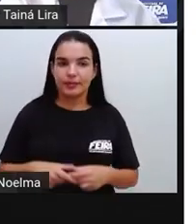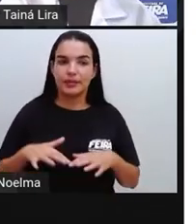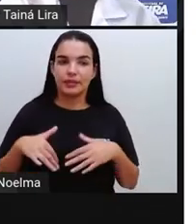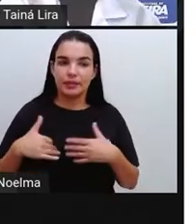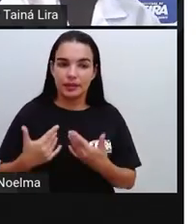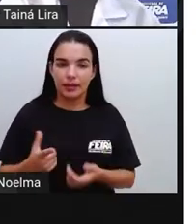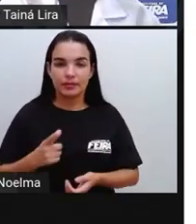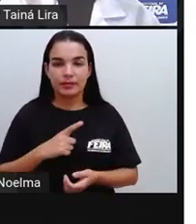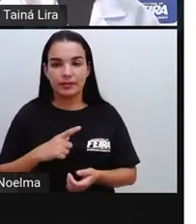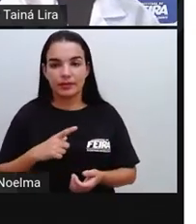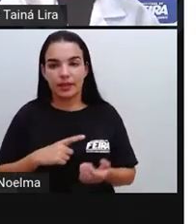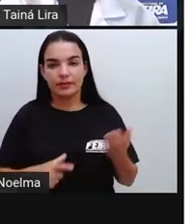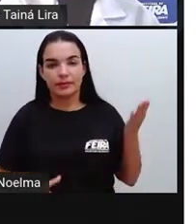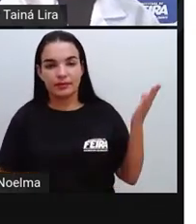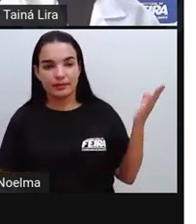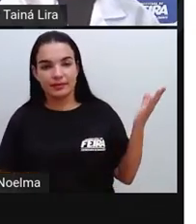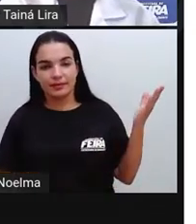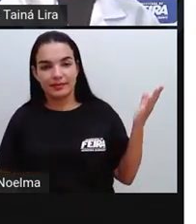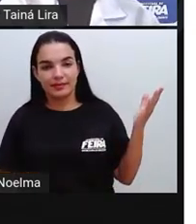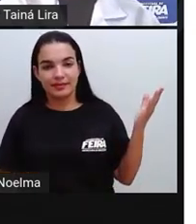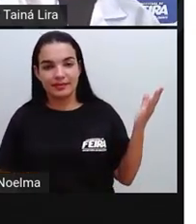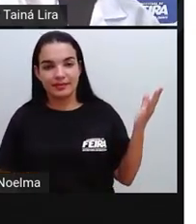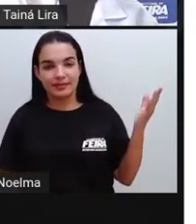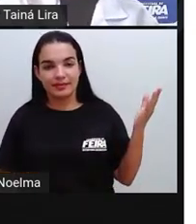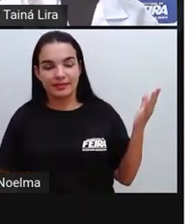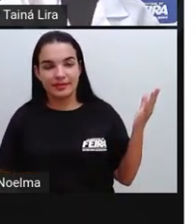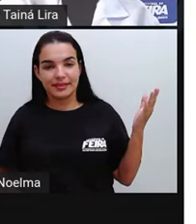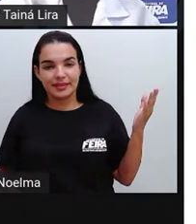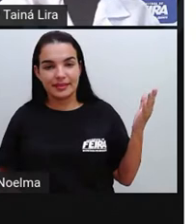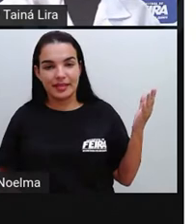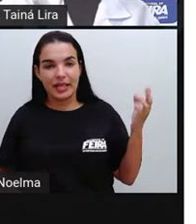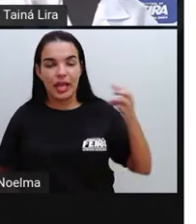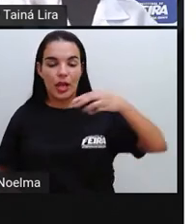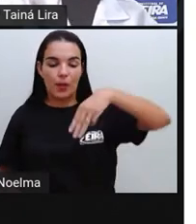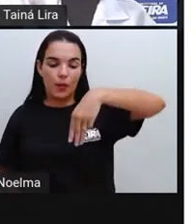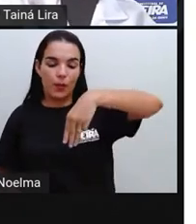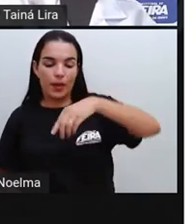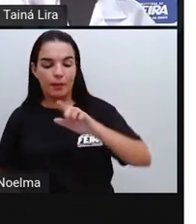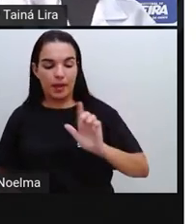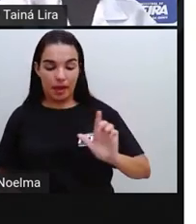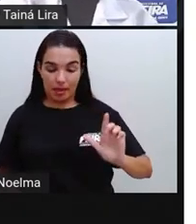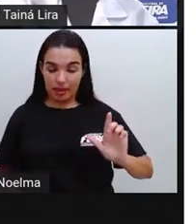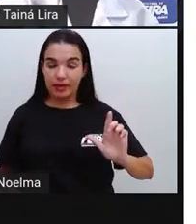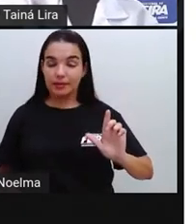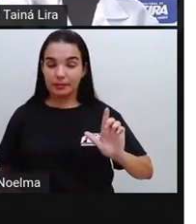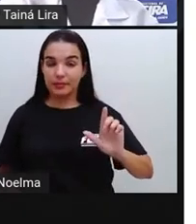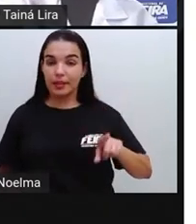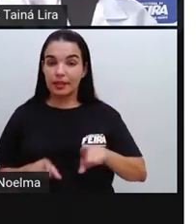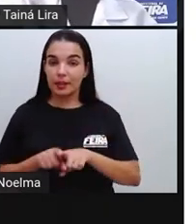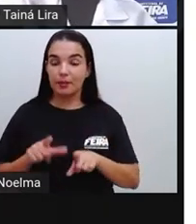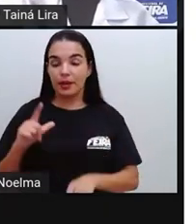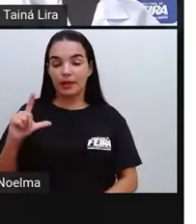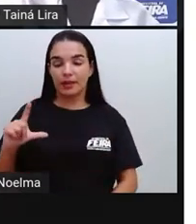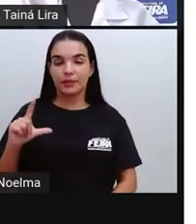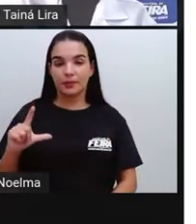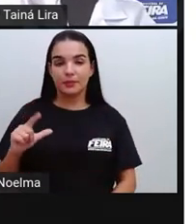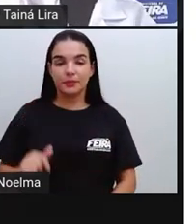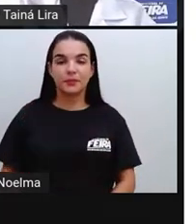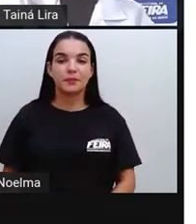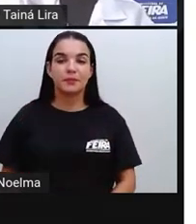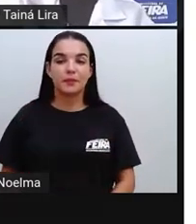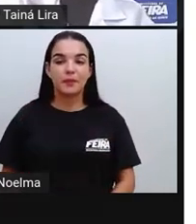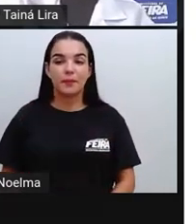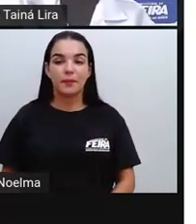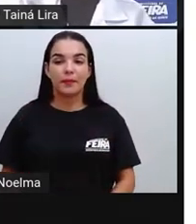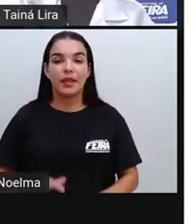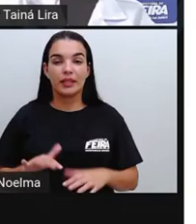aí nós temos, né, tanto a questão do mililitro, que nós também chamamos de ML, e do litro. Então, a